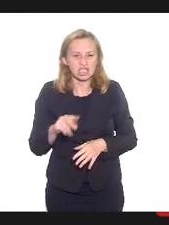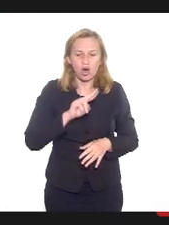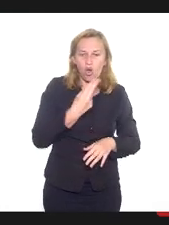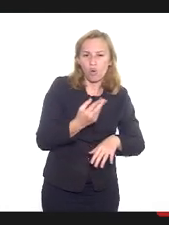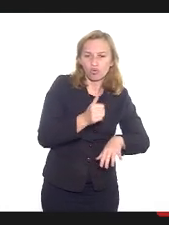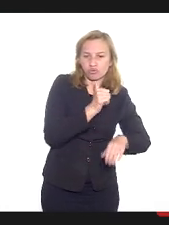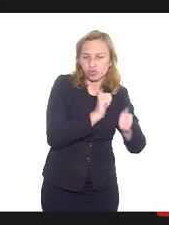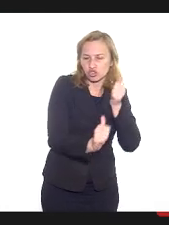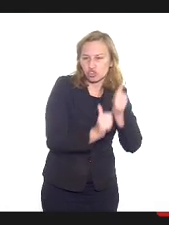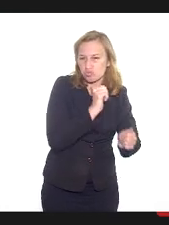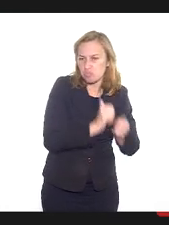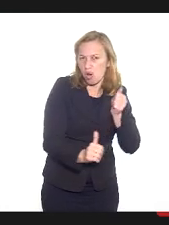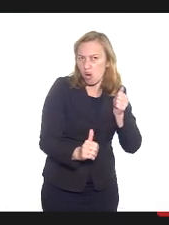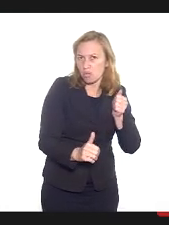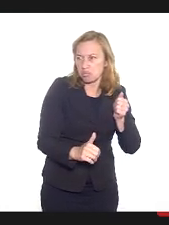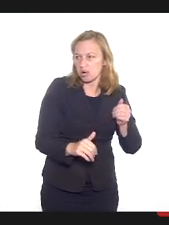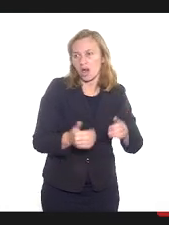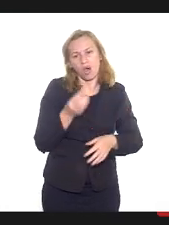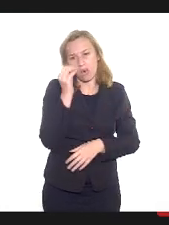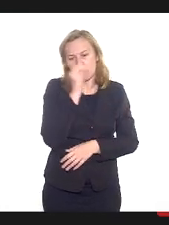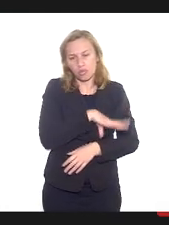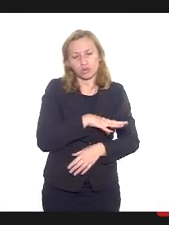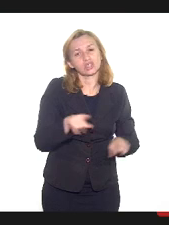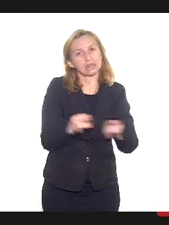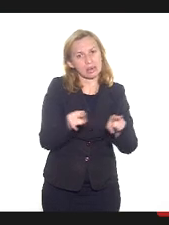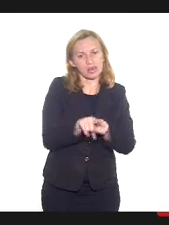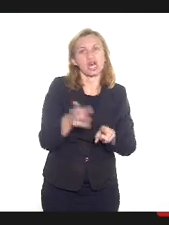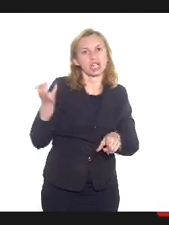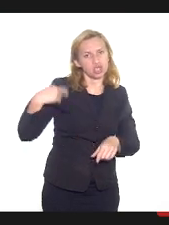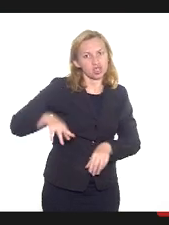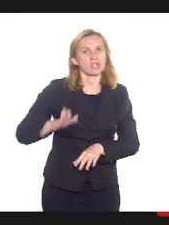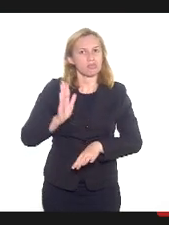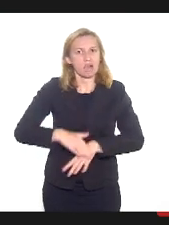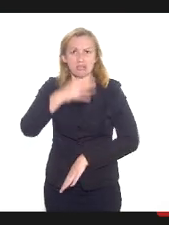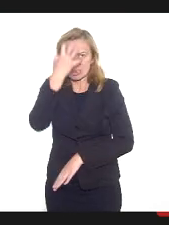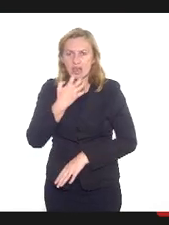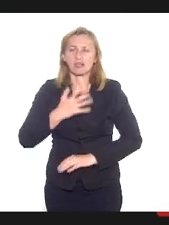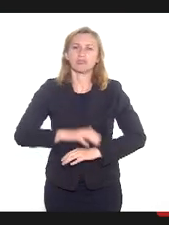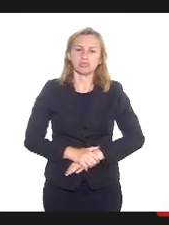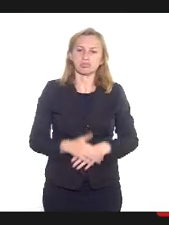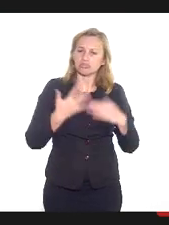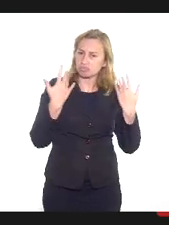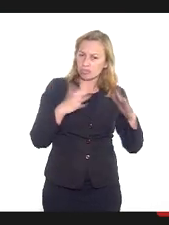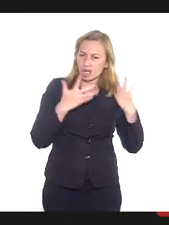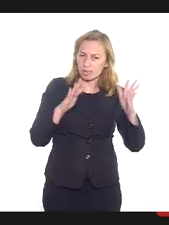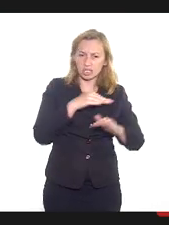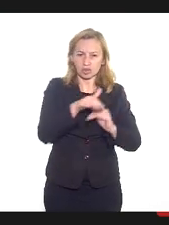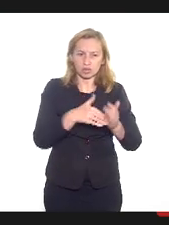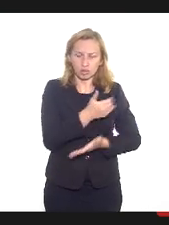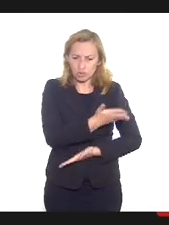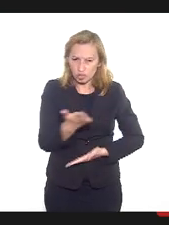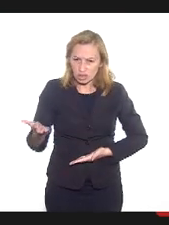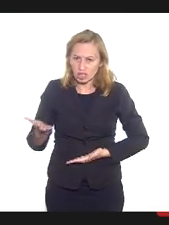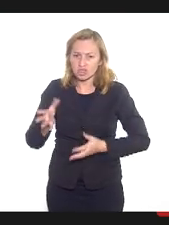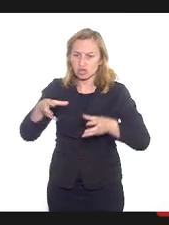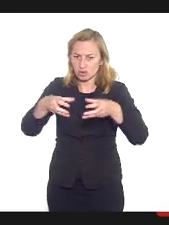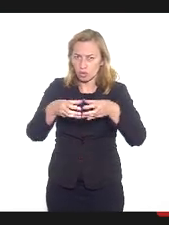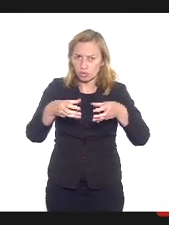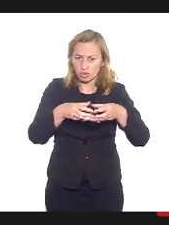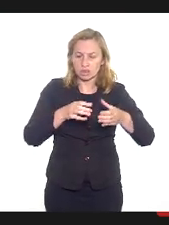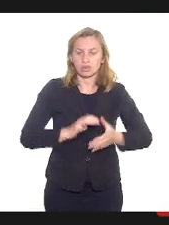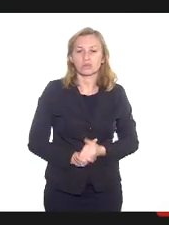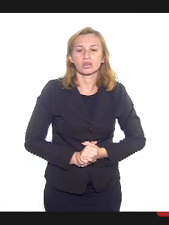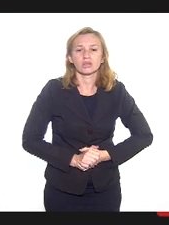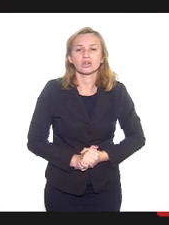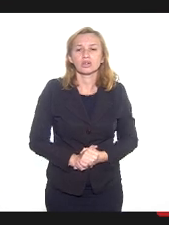questão, é um absurdo. Mas a questão religiosa, então, é muito mais grave ainda. Parabéns a todos os membros dessa comissão, eu